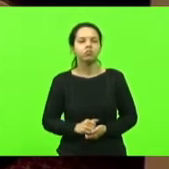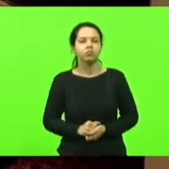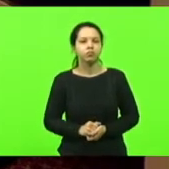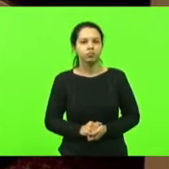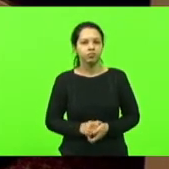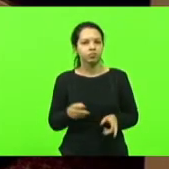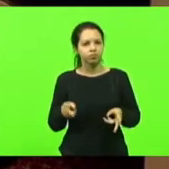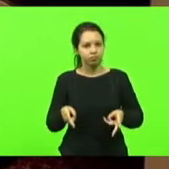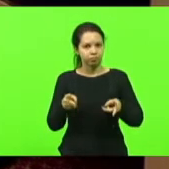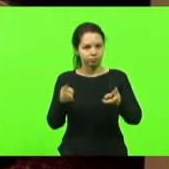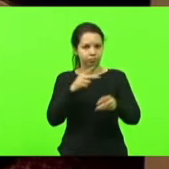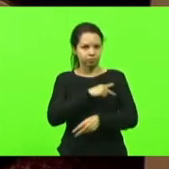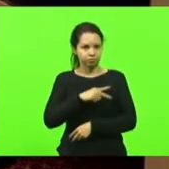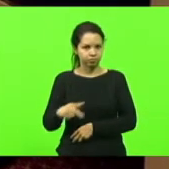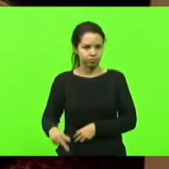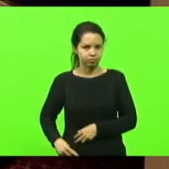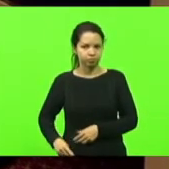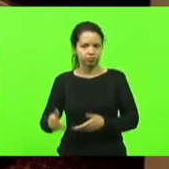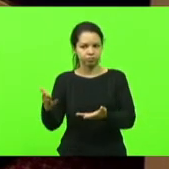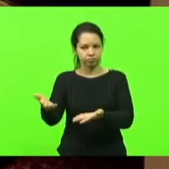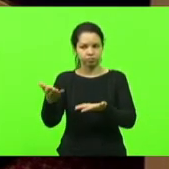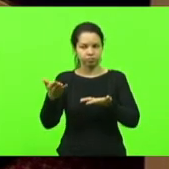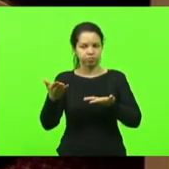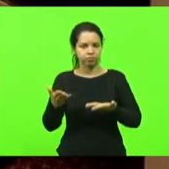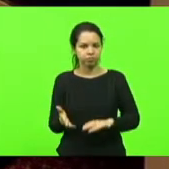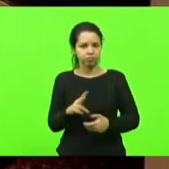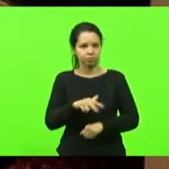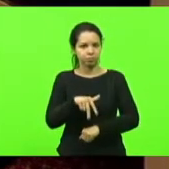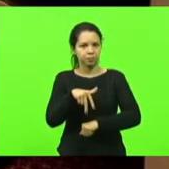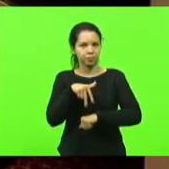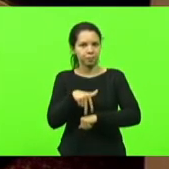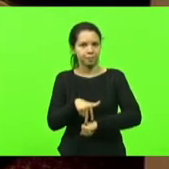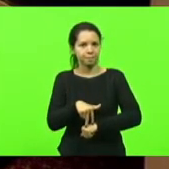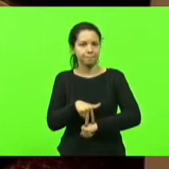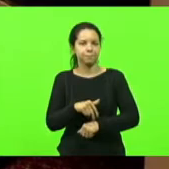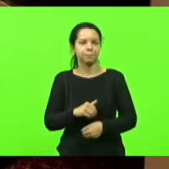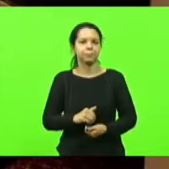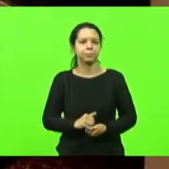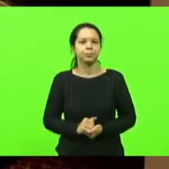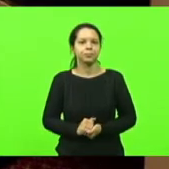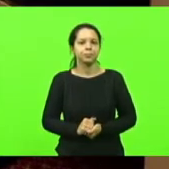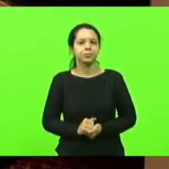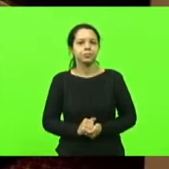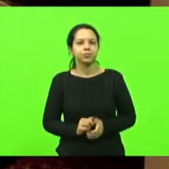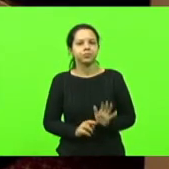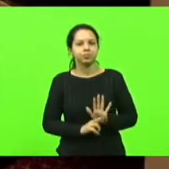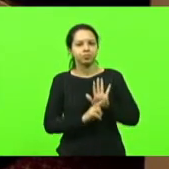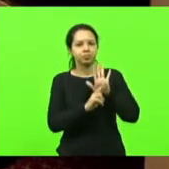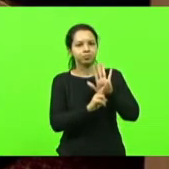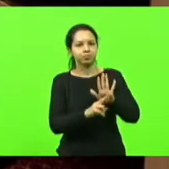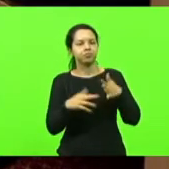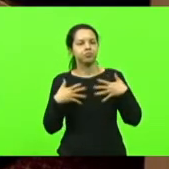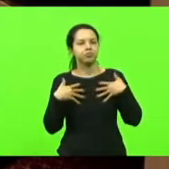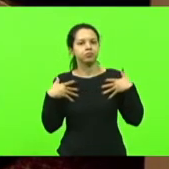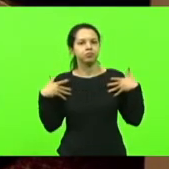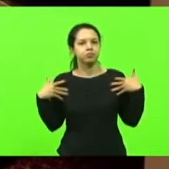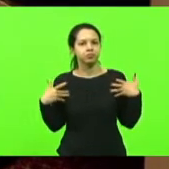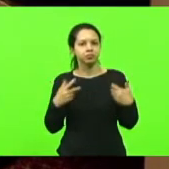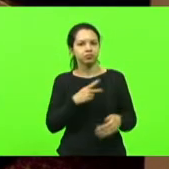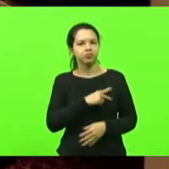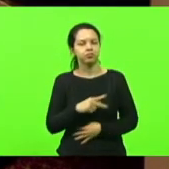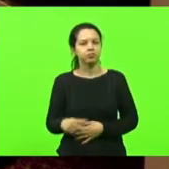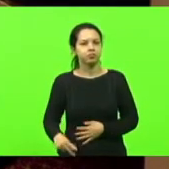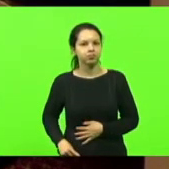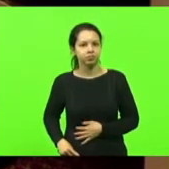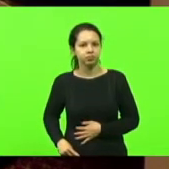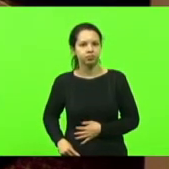convidou para tecer seus pronunciamentos em nome dos homenageados. O senhor presidente, digo,